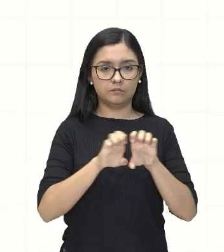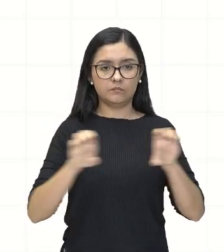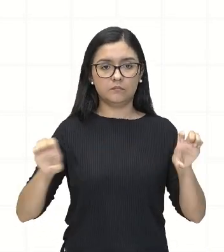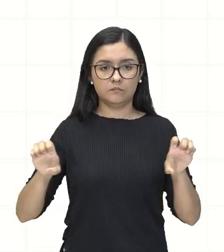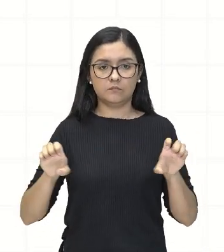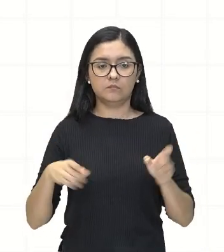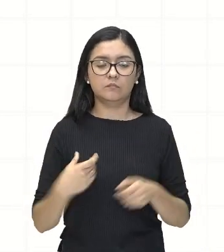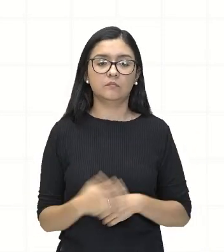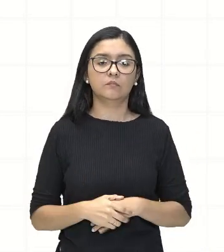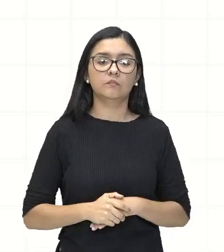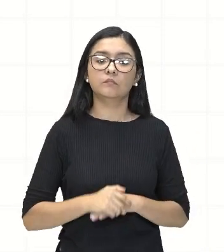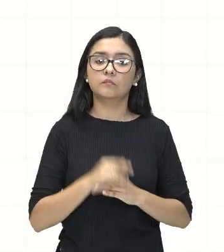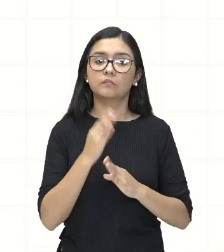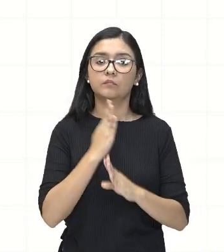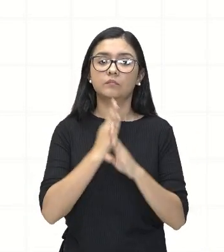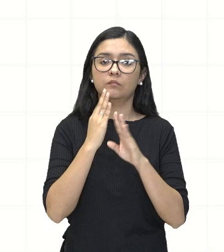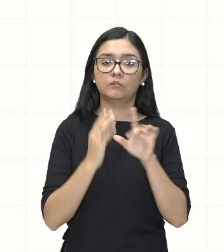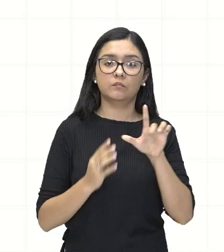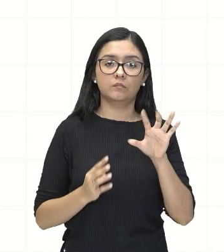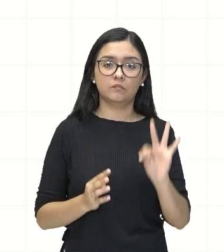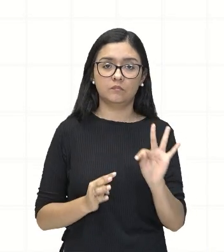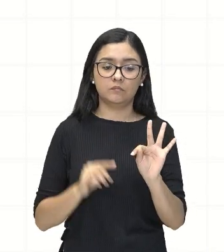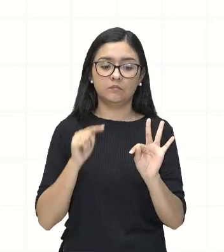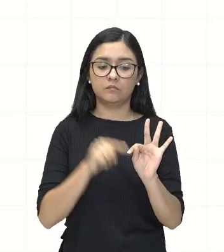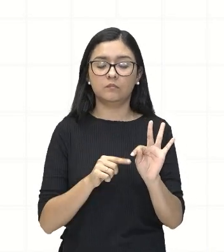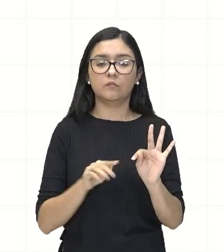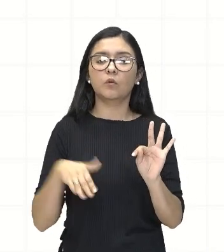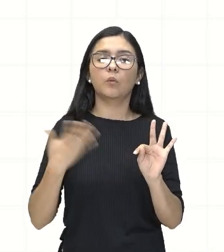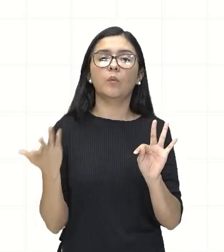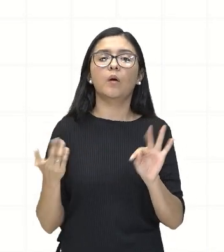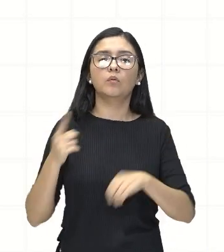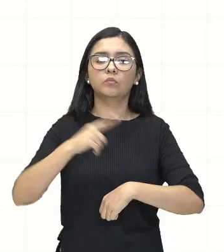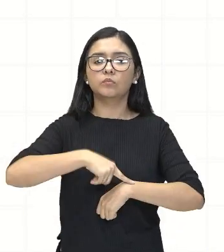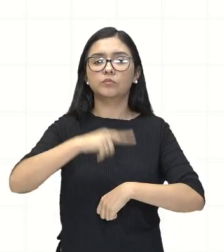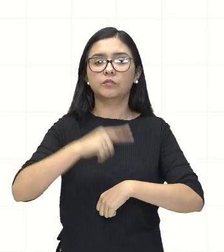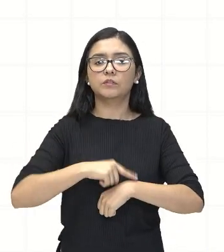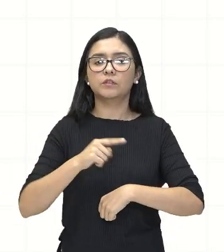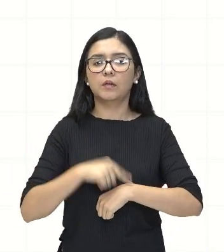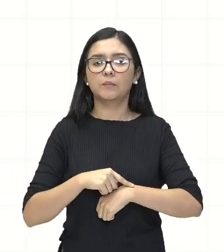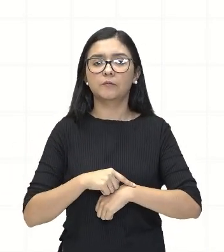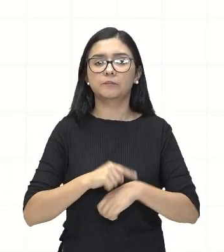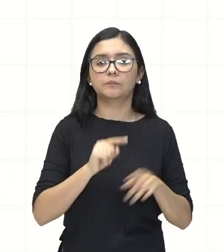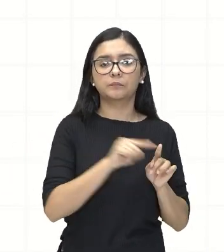Encontrar T nos dará o tempo que leva para o projétil atingir o solo.